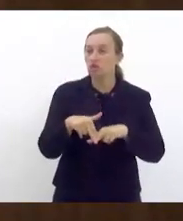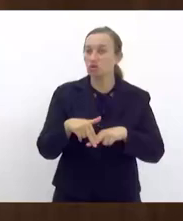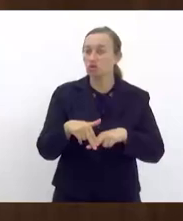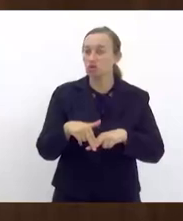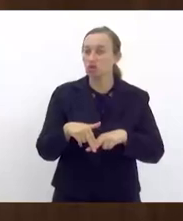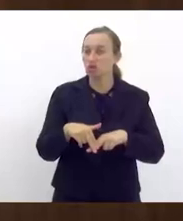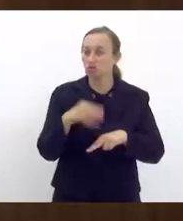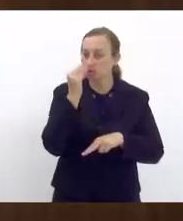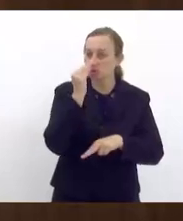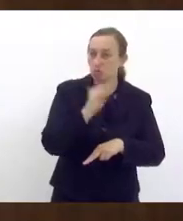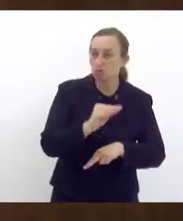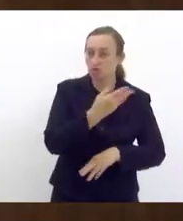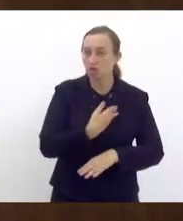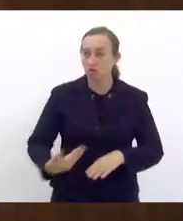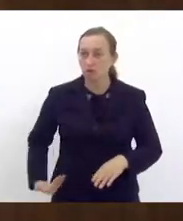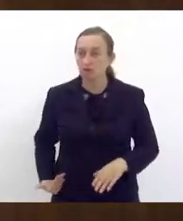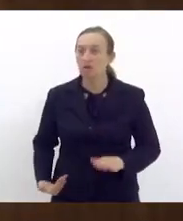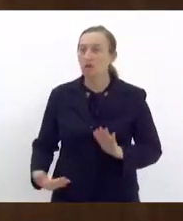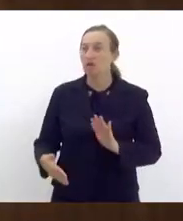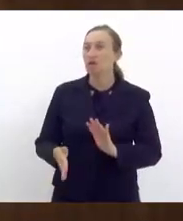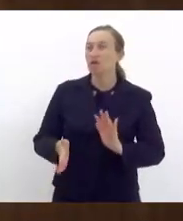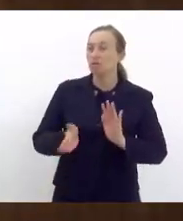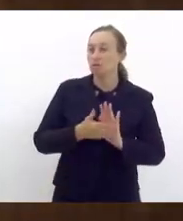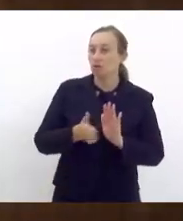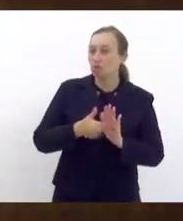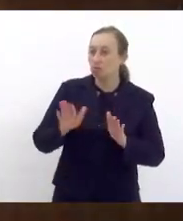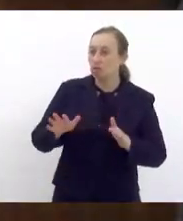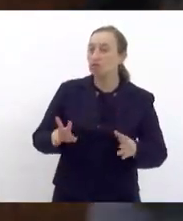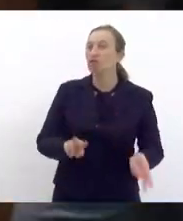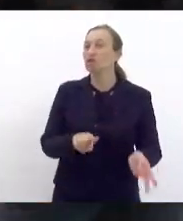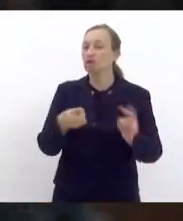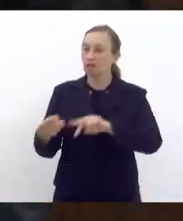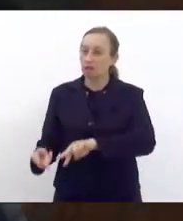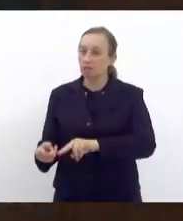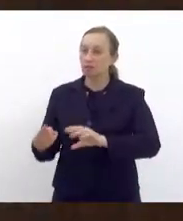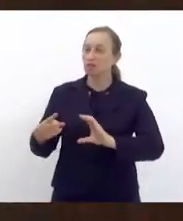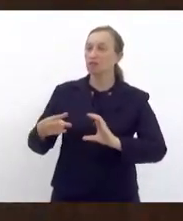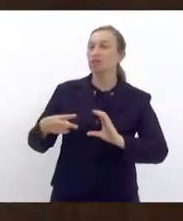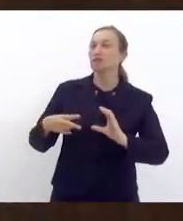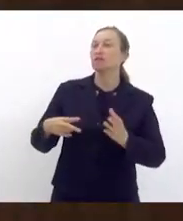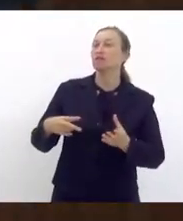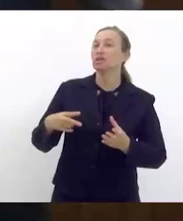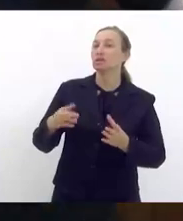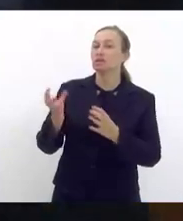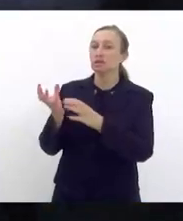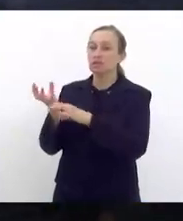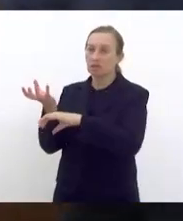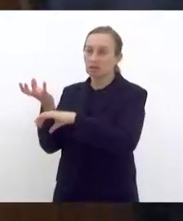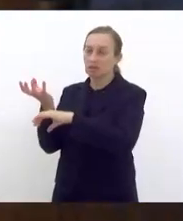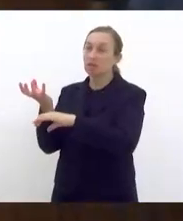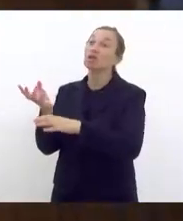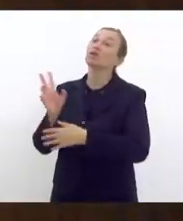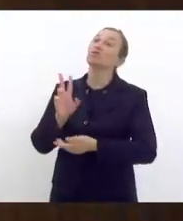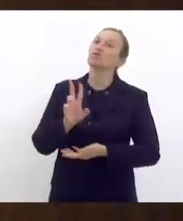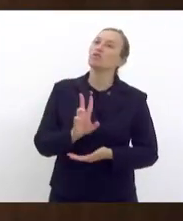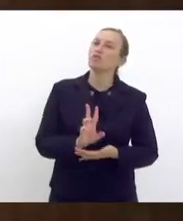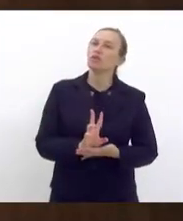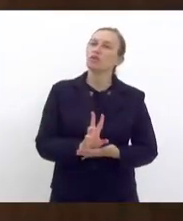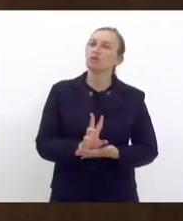governo. A proposição caminhou na Câmara Federal e foi objeto de